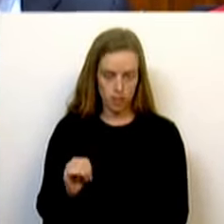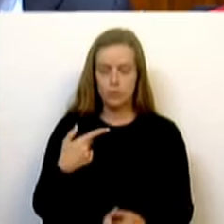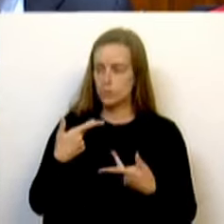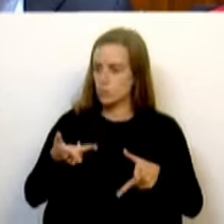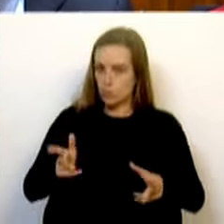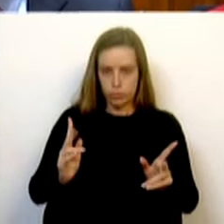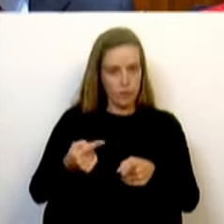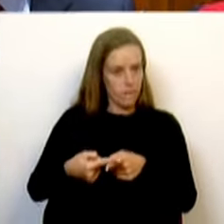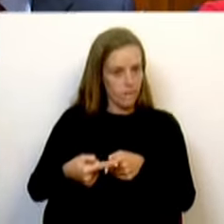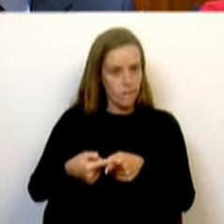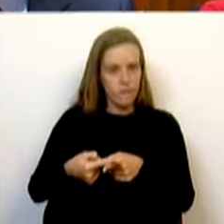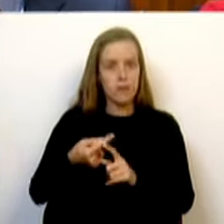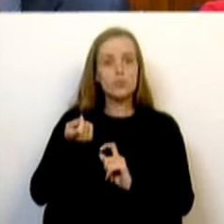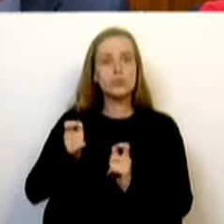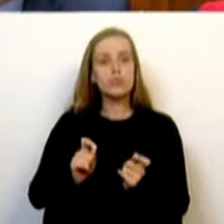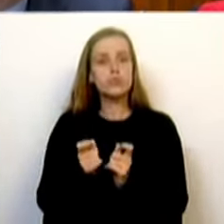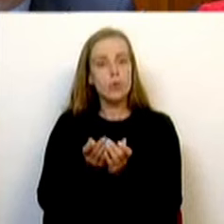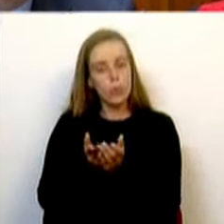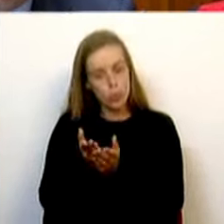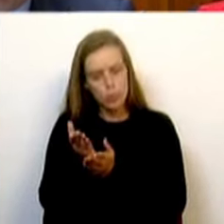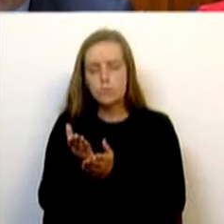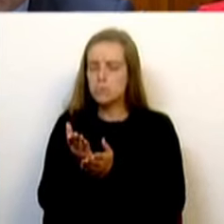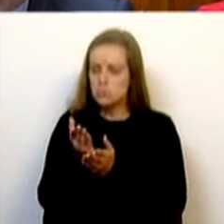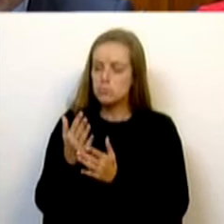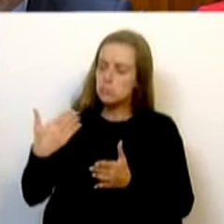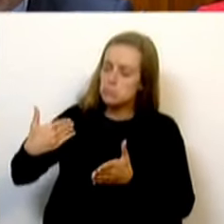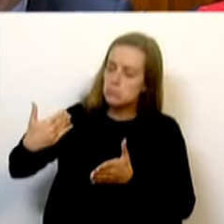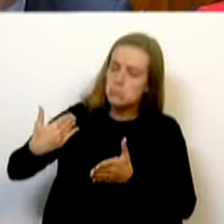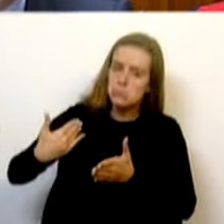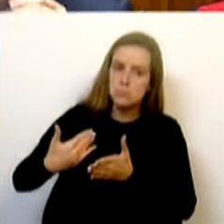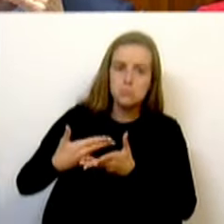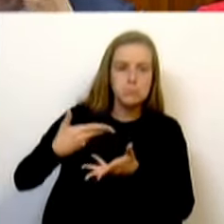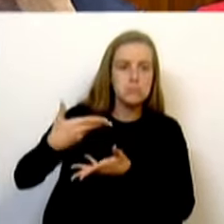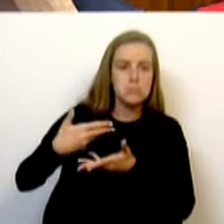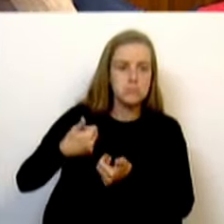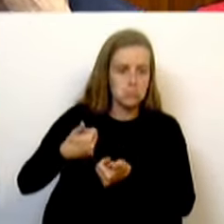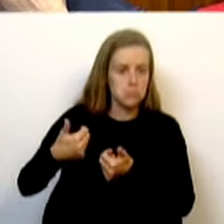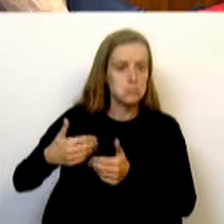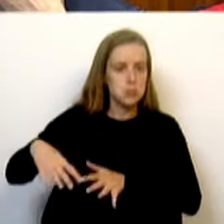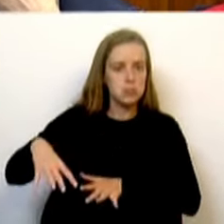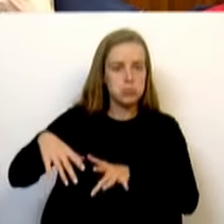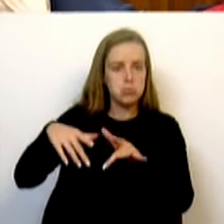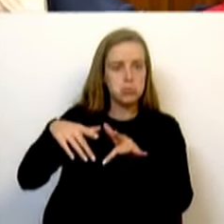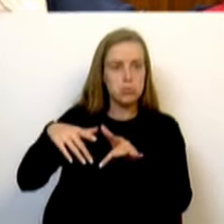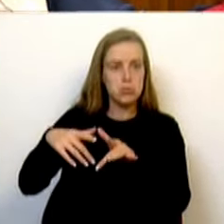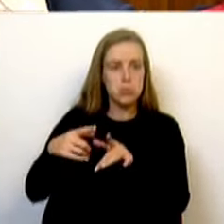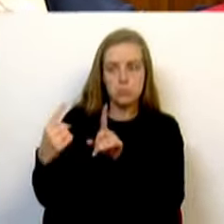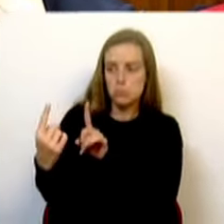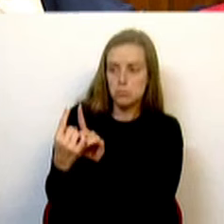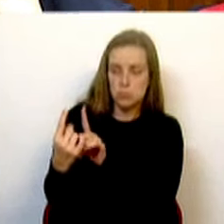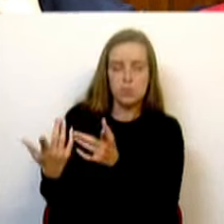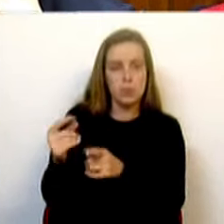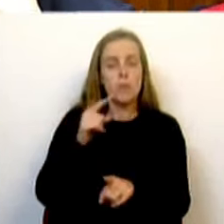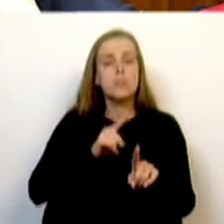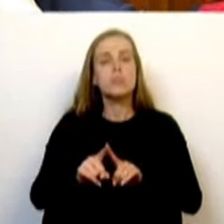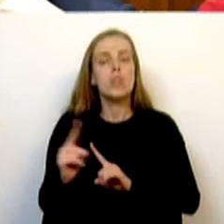em prosseguir o debate que tem sido construtivo ao longo destes orçamentos, consigo, designadamente relativamente à política de transportes